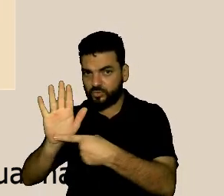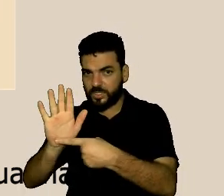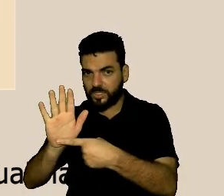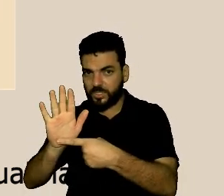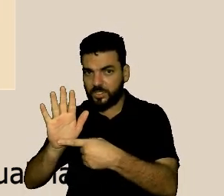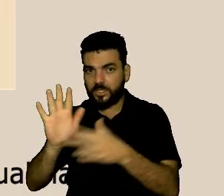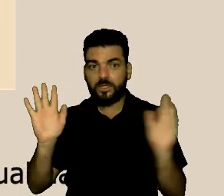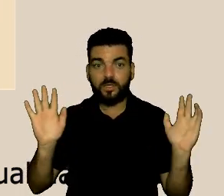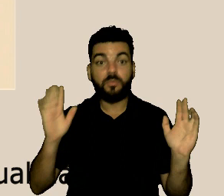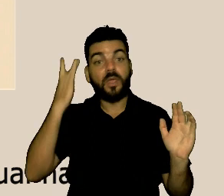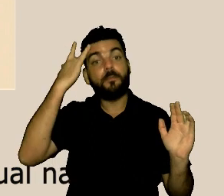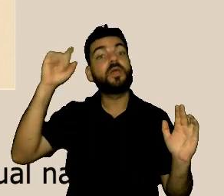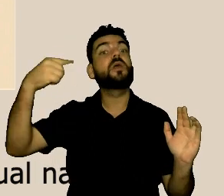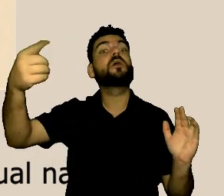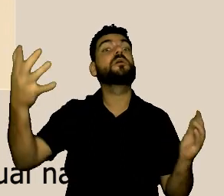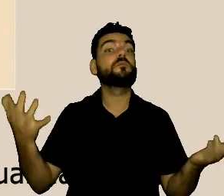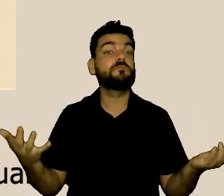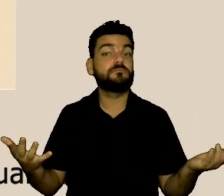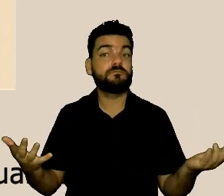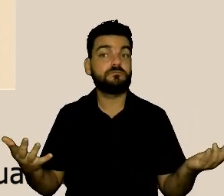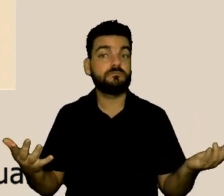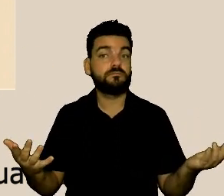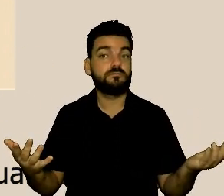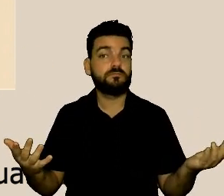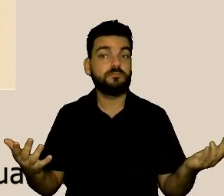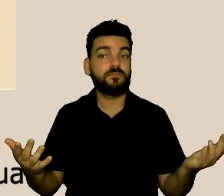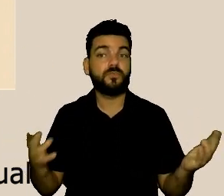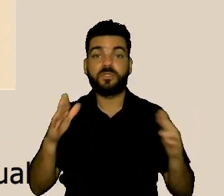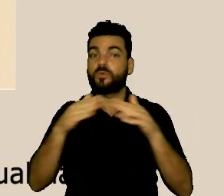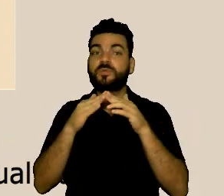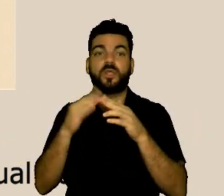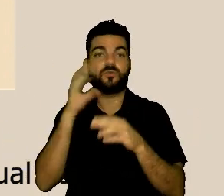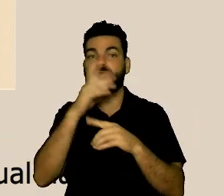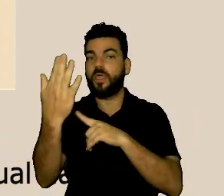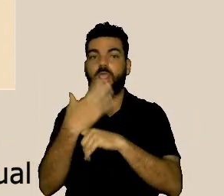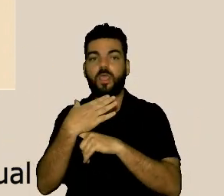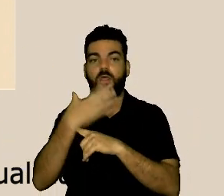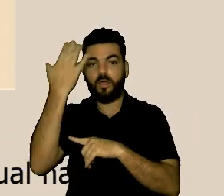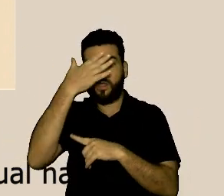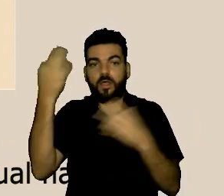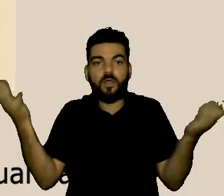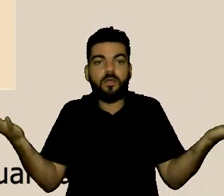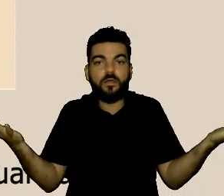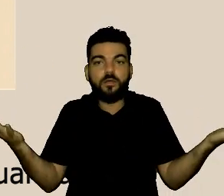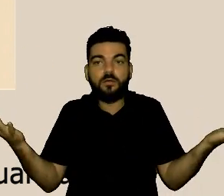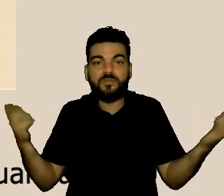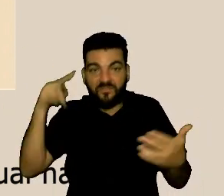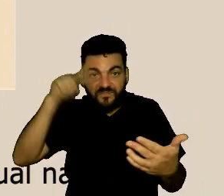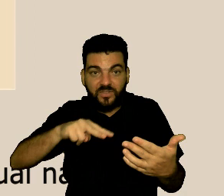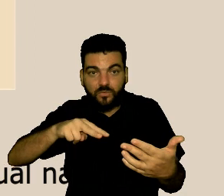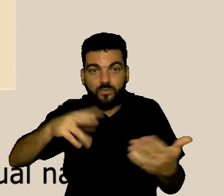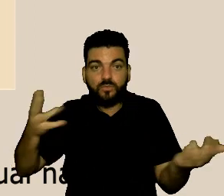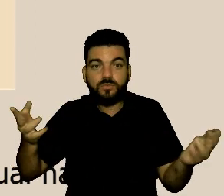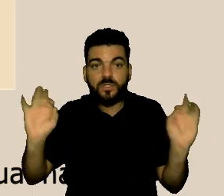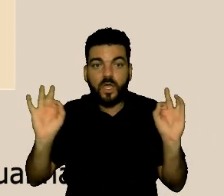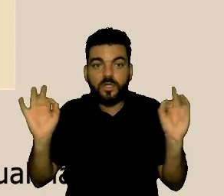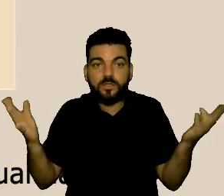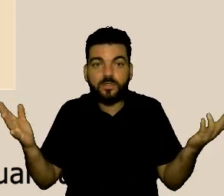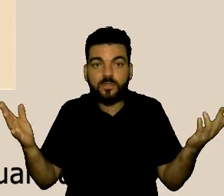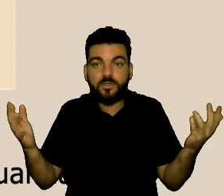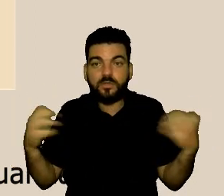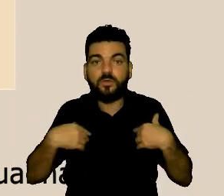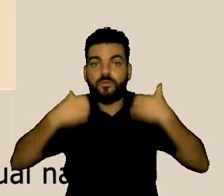um dia de amanhã ele possa falar gente mas eu pedi ajuda ninguém ajudou ninguém olhou para aquilo que eu estava